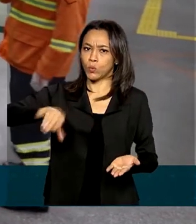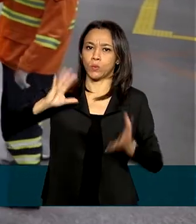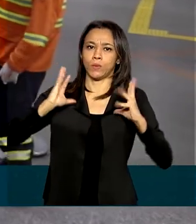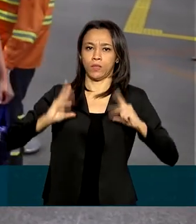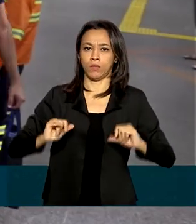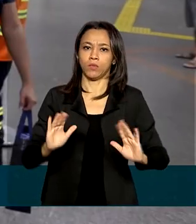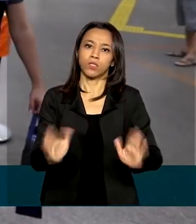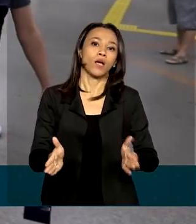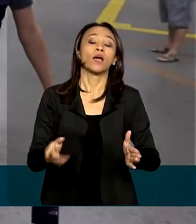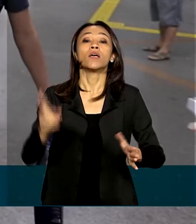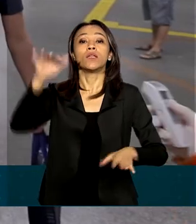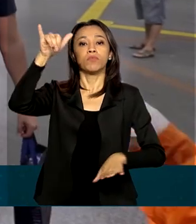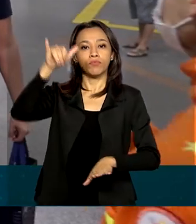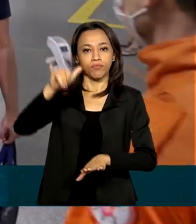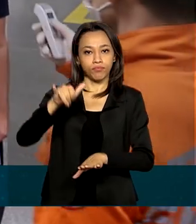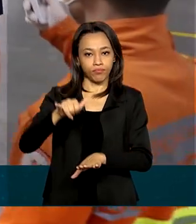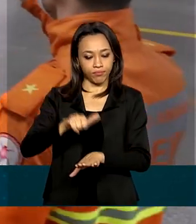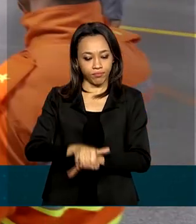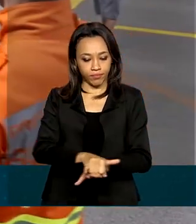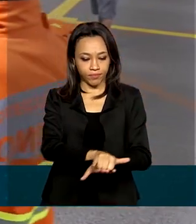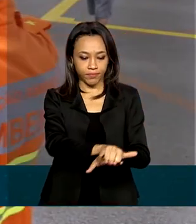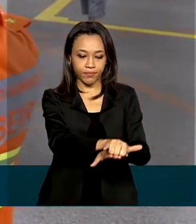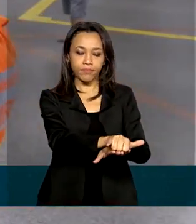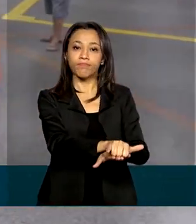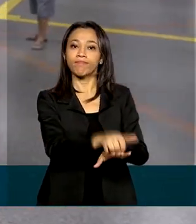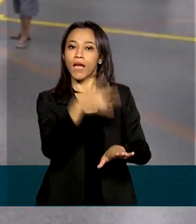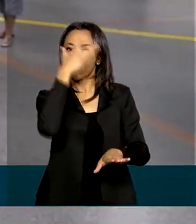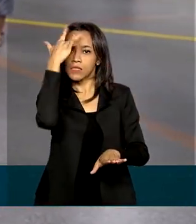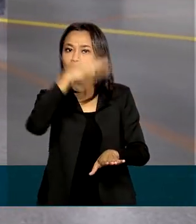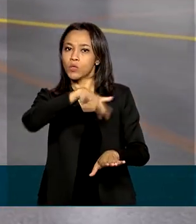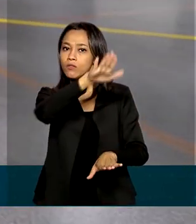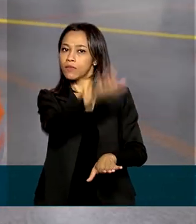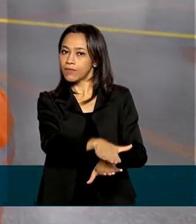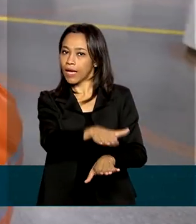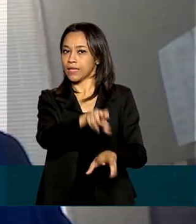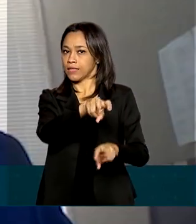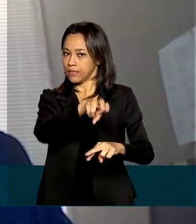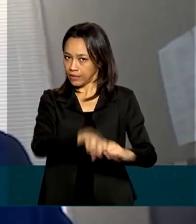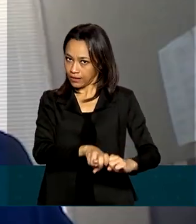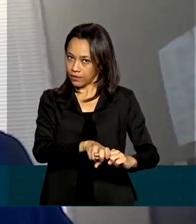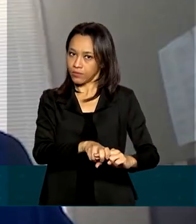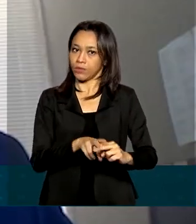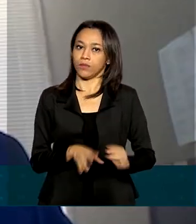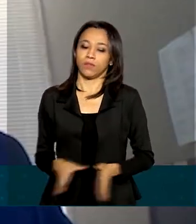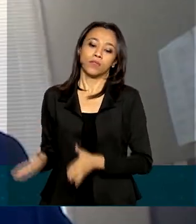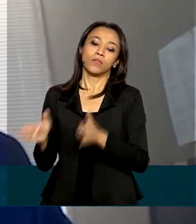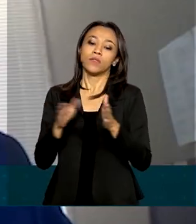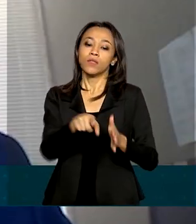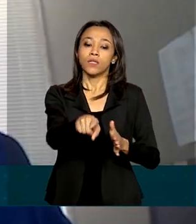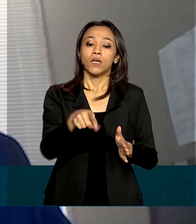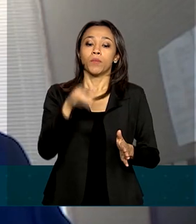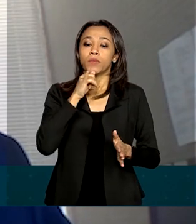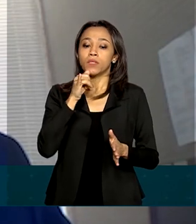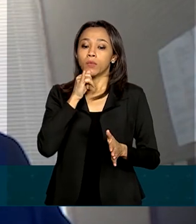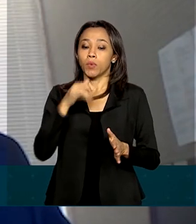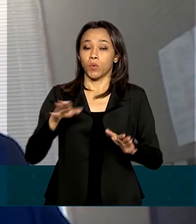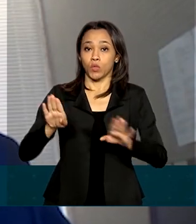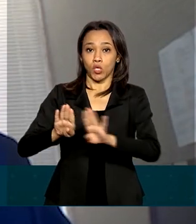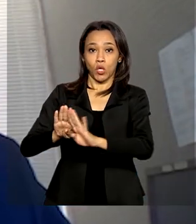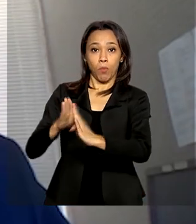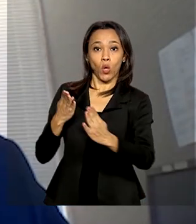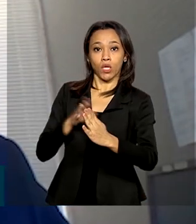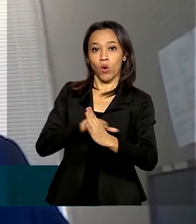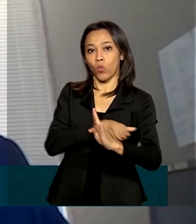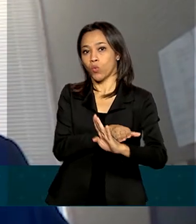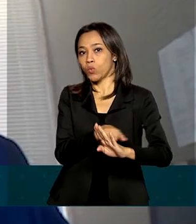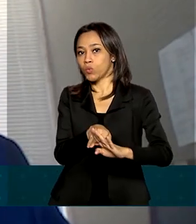E após o pouso, os passageiros devem permanecer sentados. Não se acumulem quando a aeronave chega no portão de desembarque.